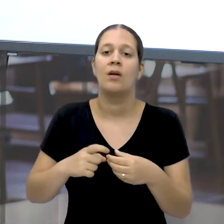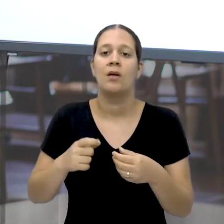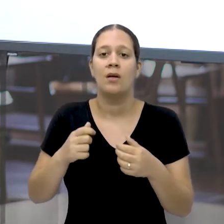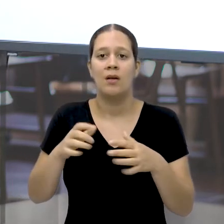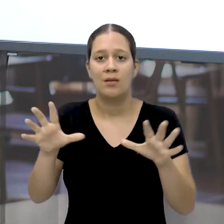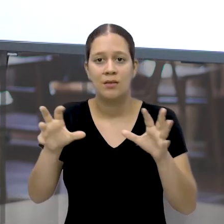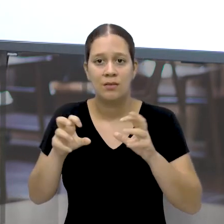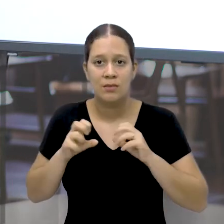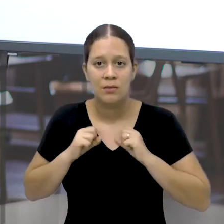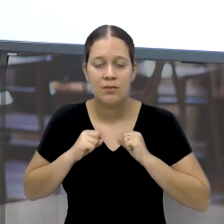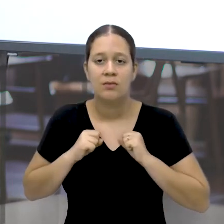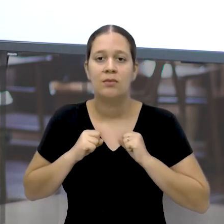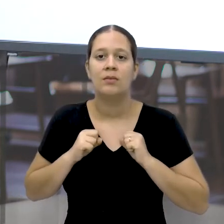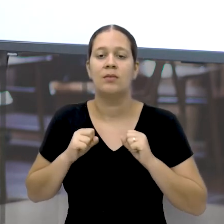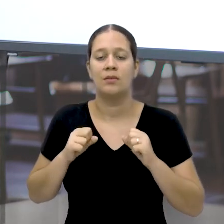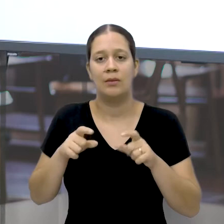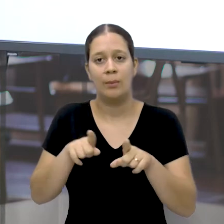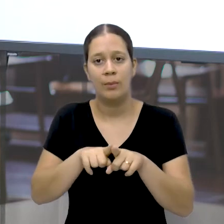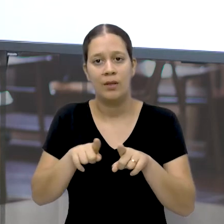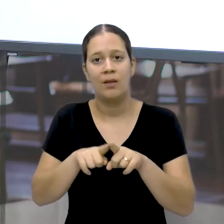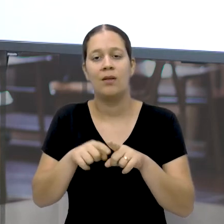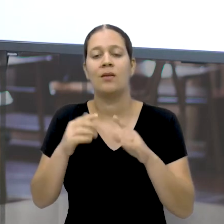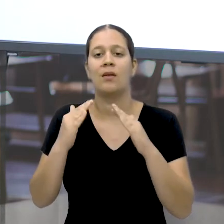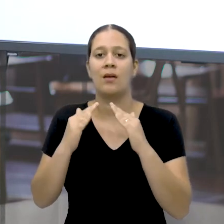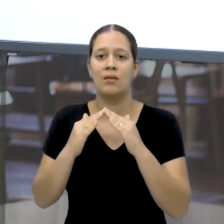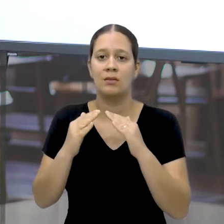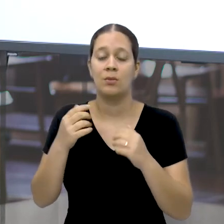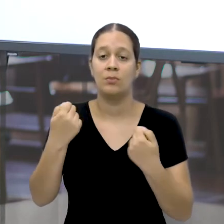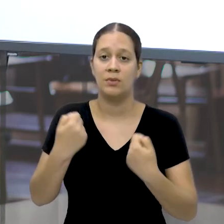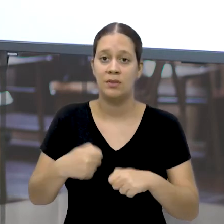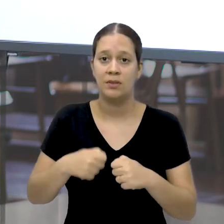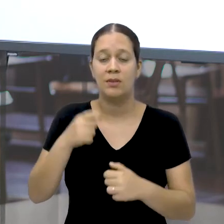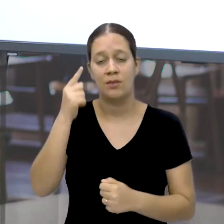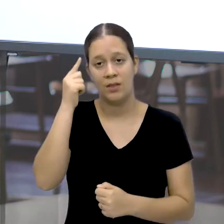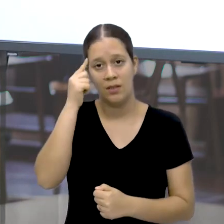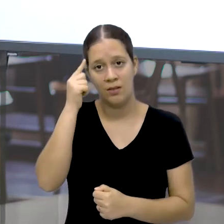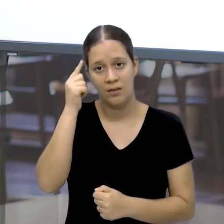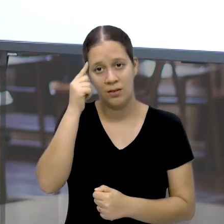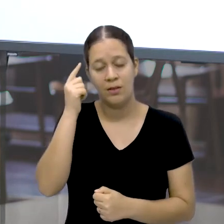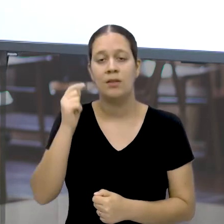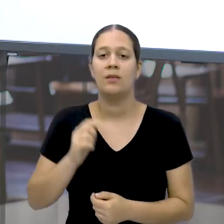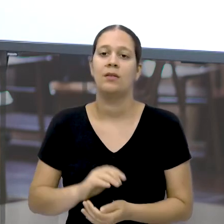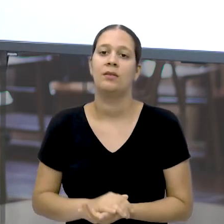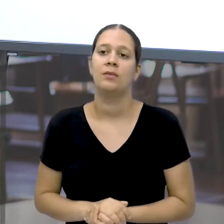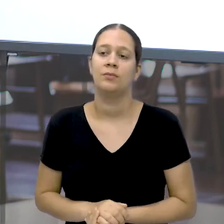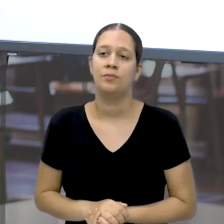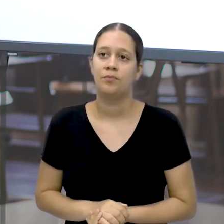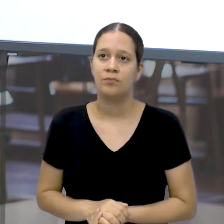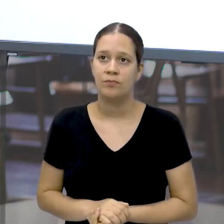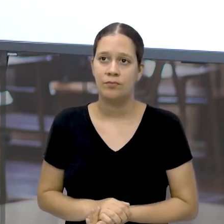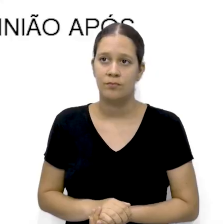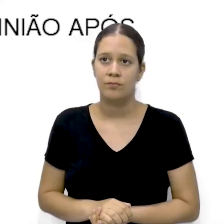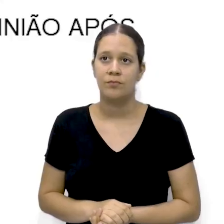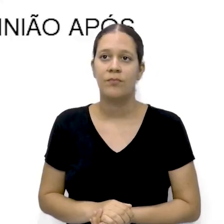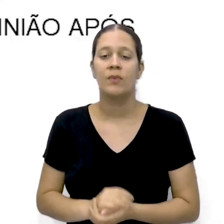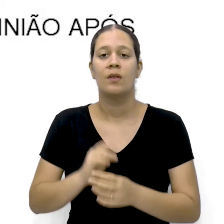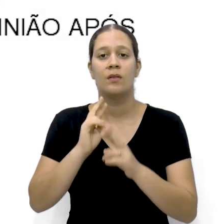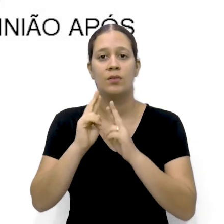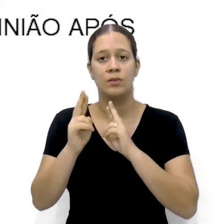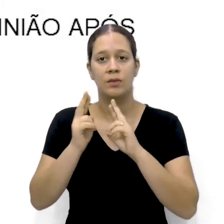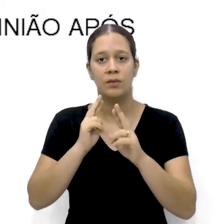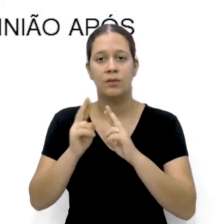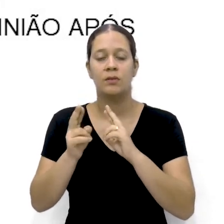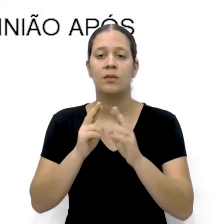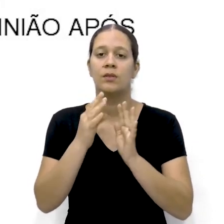as pessoas Em casa Que não estão Saindo Fica aí a reflexão Né? Naquela carta De que eu espero Relacionamos Os